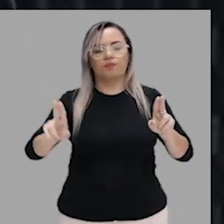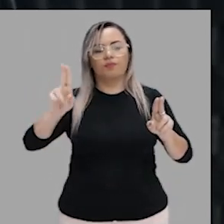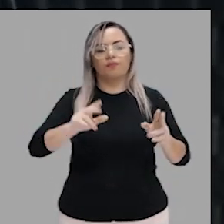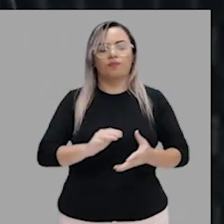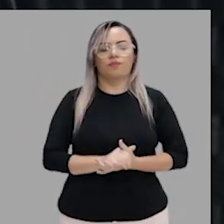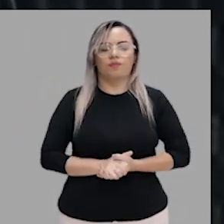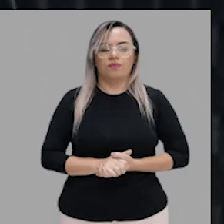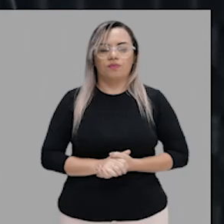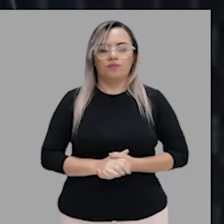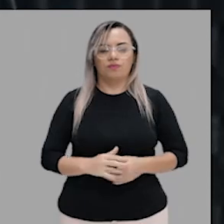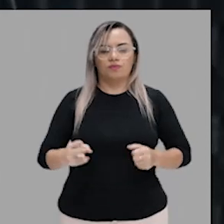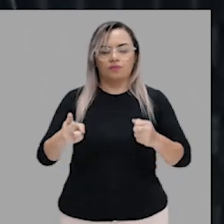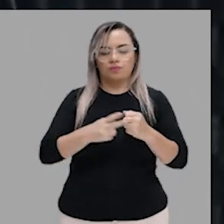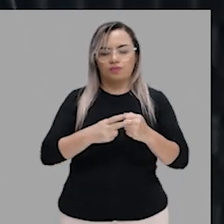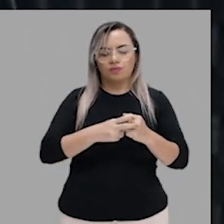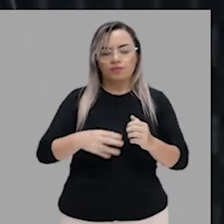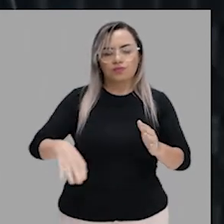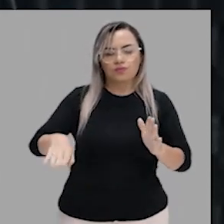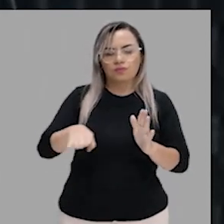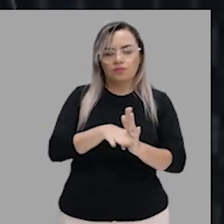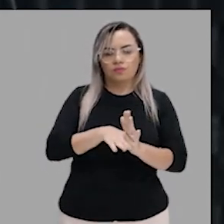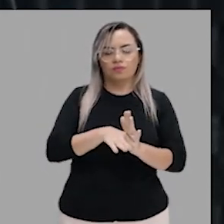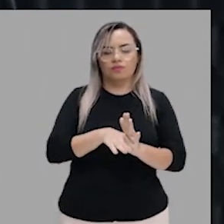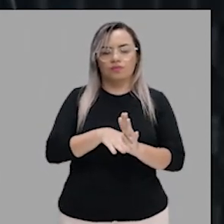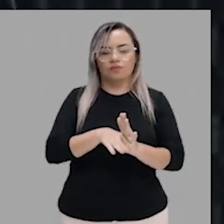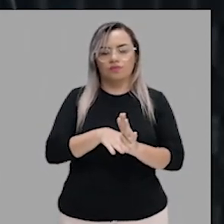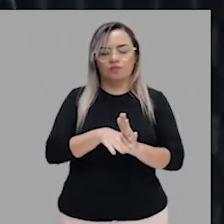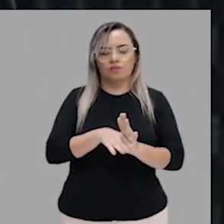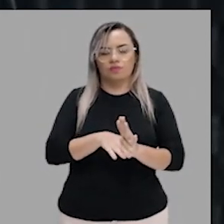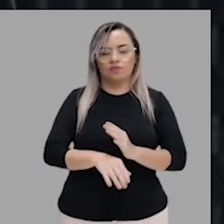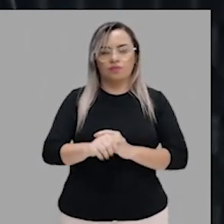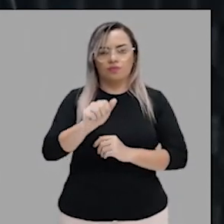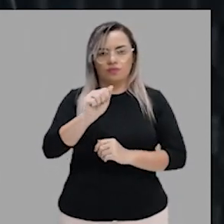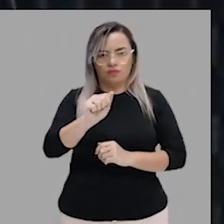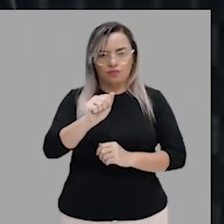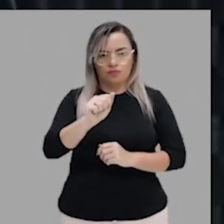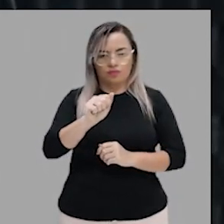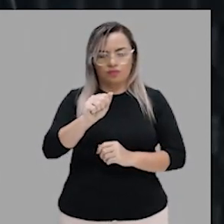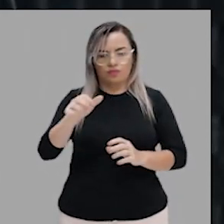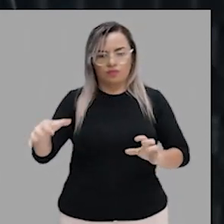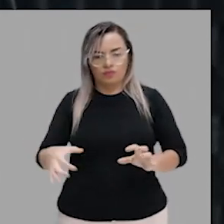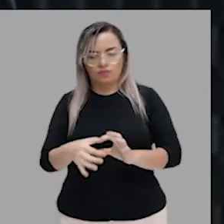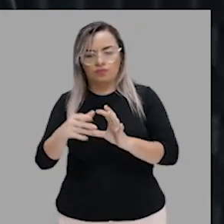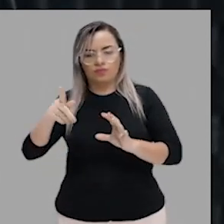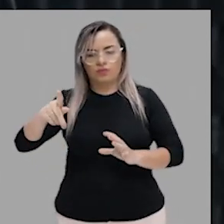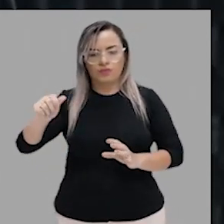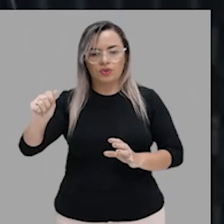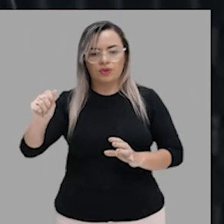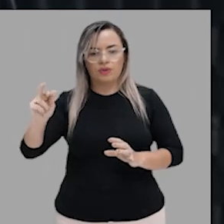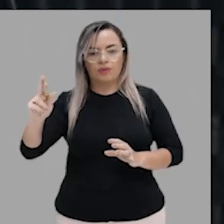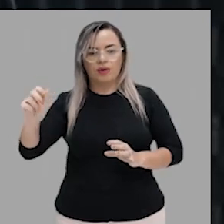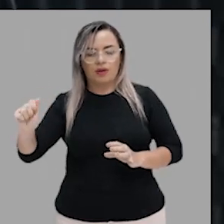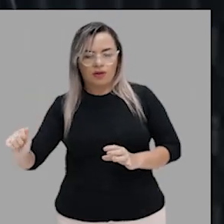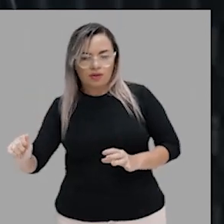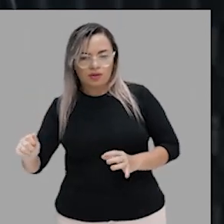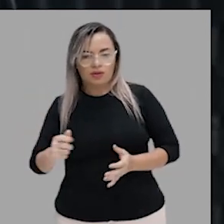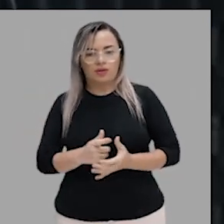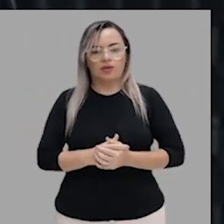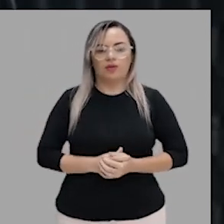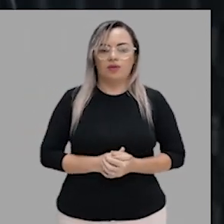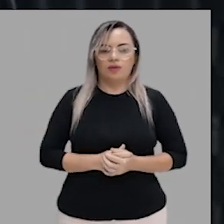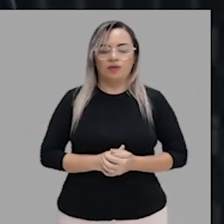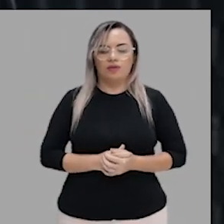E o verbo chegar é regido pelas preposições a e para também. Quem chega, chega a algum lugar. Então,